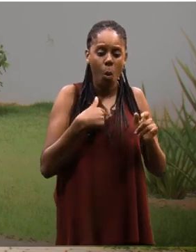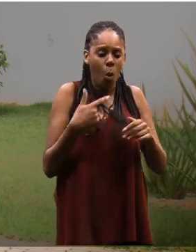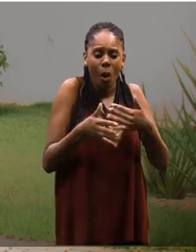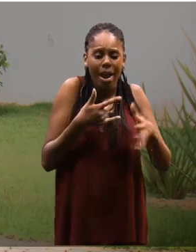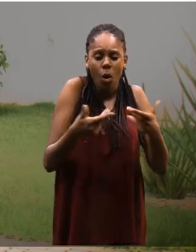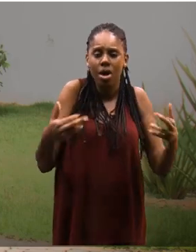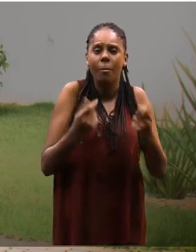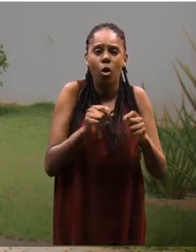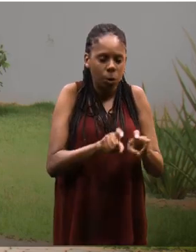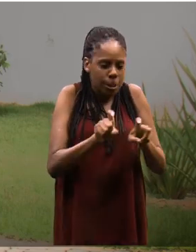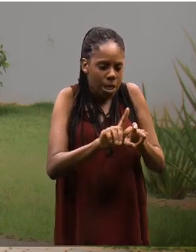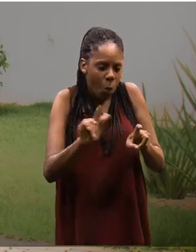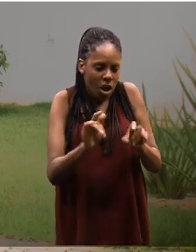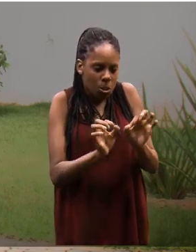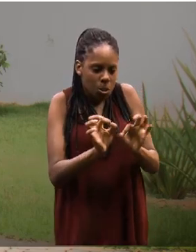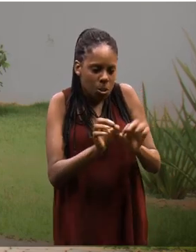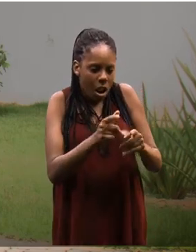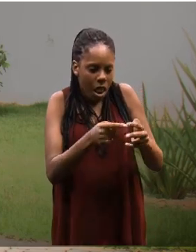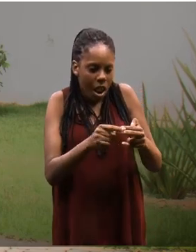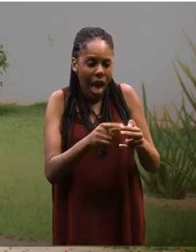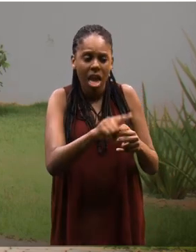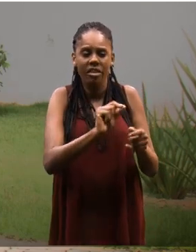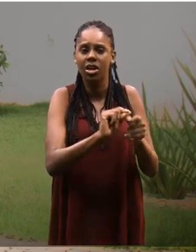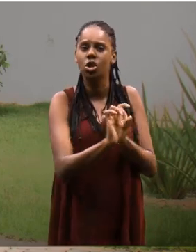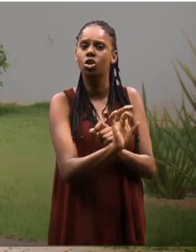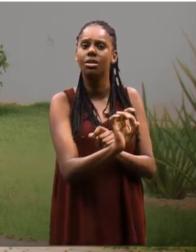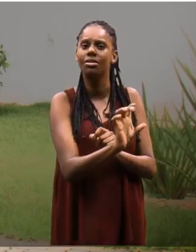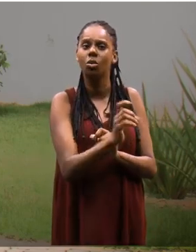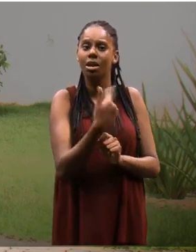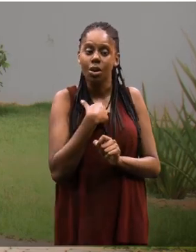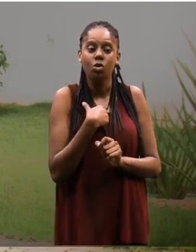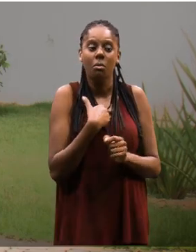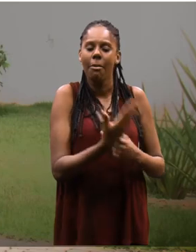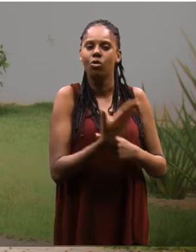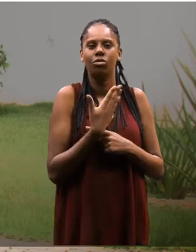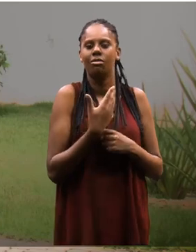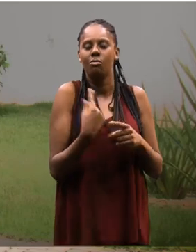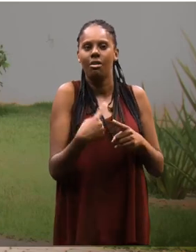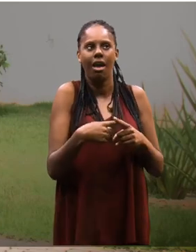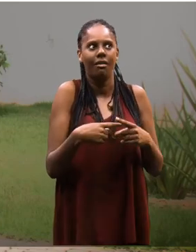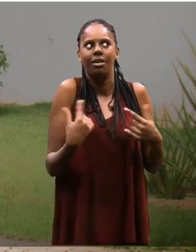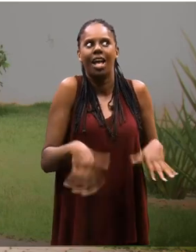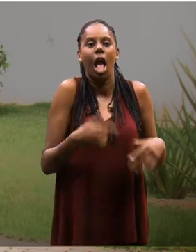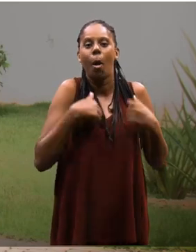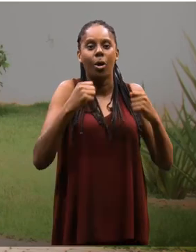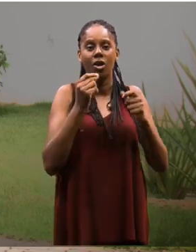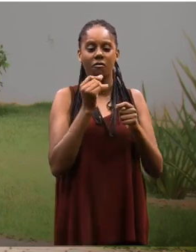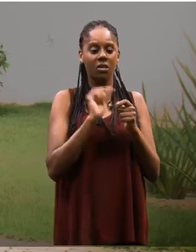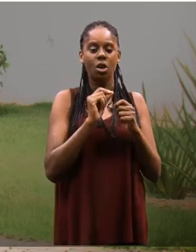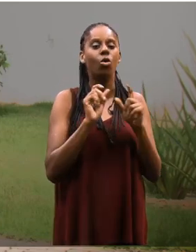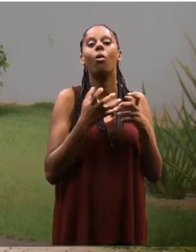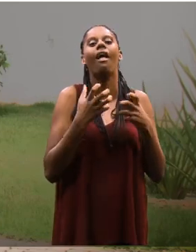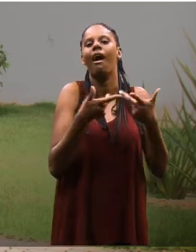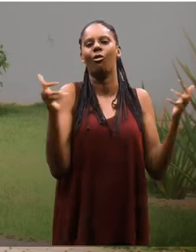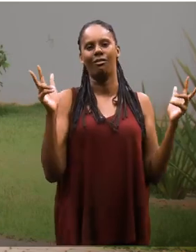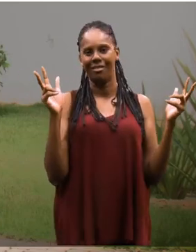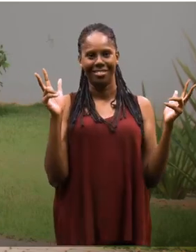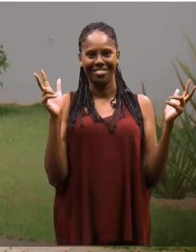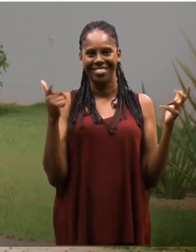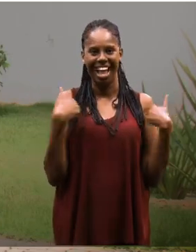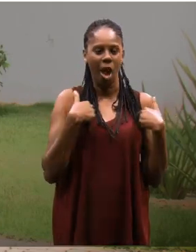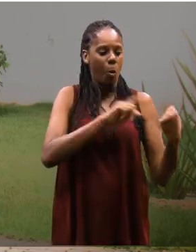automatizar, e eu podia colocar toda a minha força criativa em outras atividades, então acho que isso foi uma coisa que me encantou muito, porque eu posso fazer o que eu quero, assim,